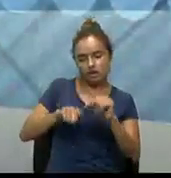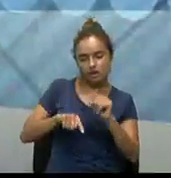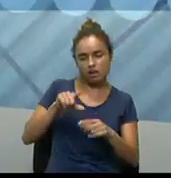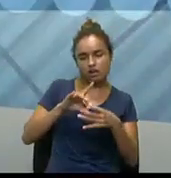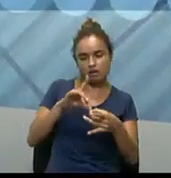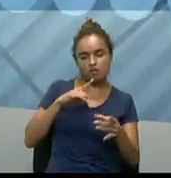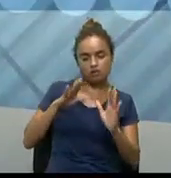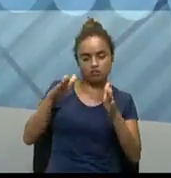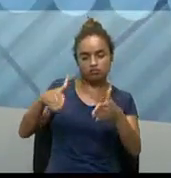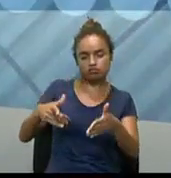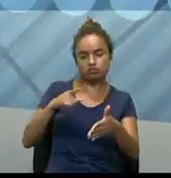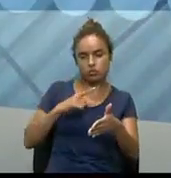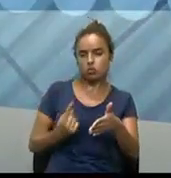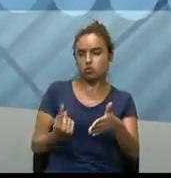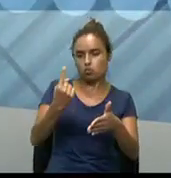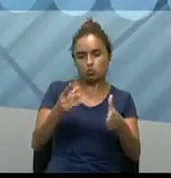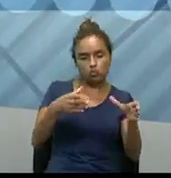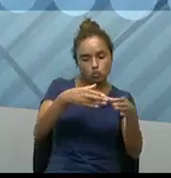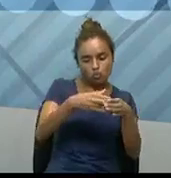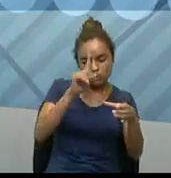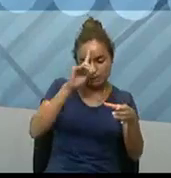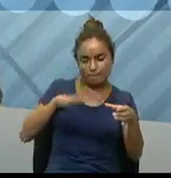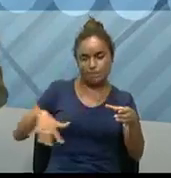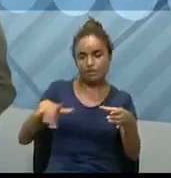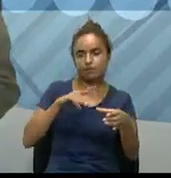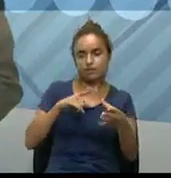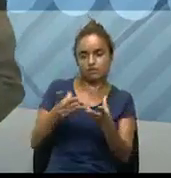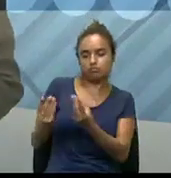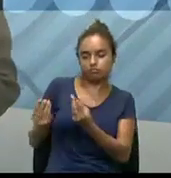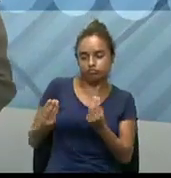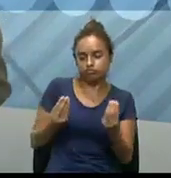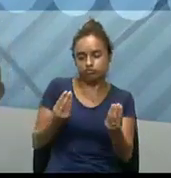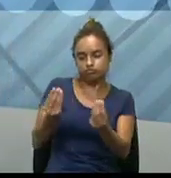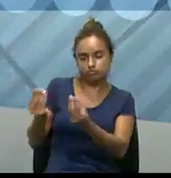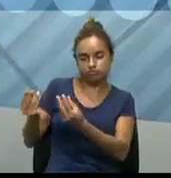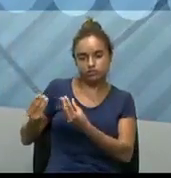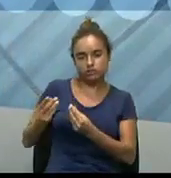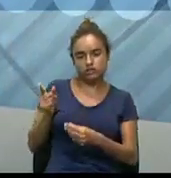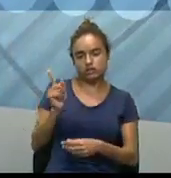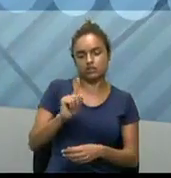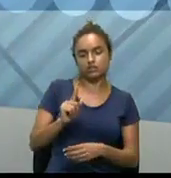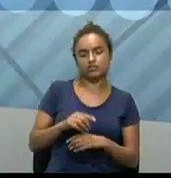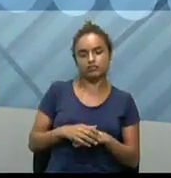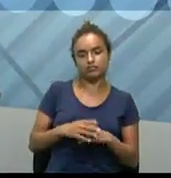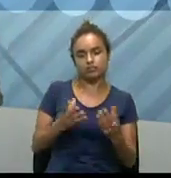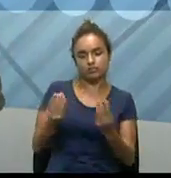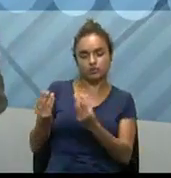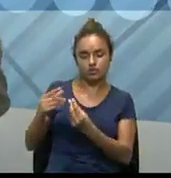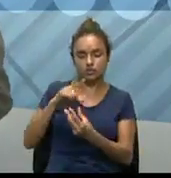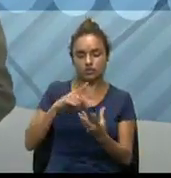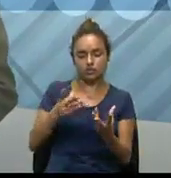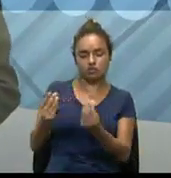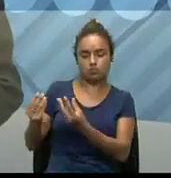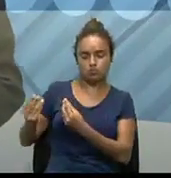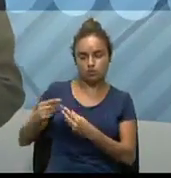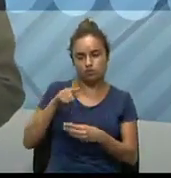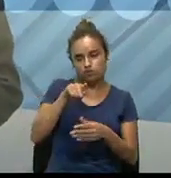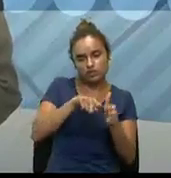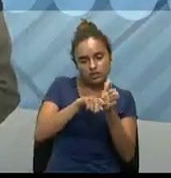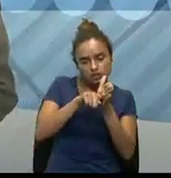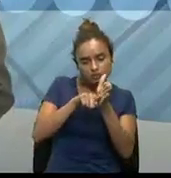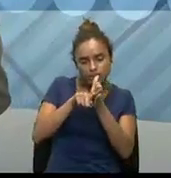novamente, um grande mistério, se vocês pesquisarem um pouco, é muito interessante isso, o nome do autor